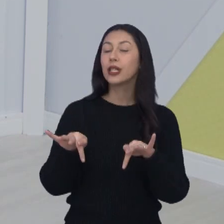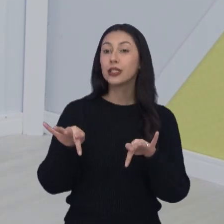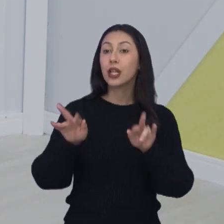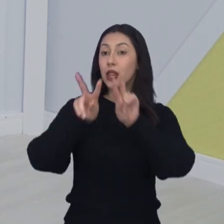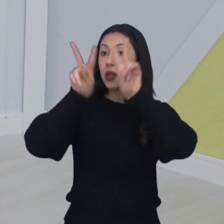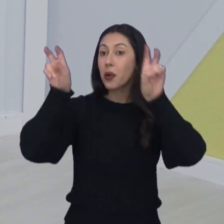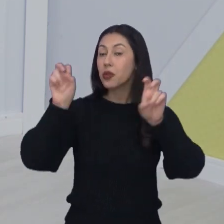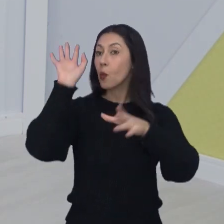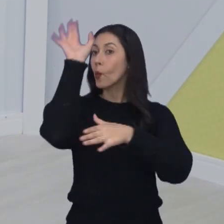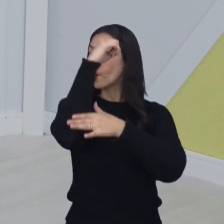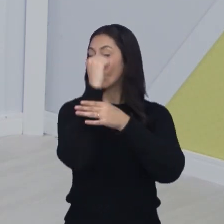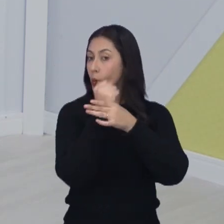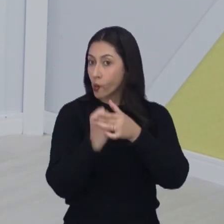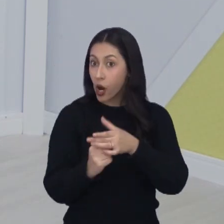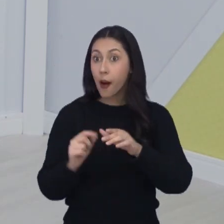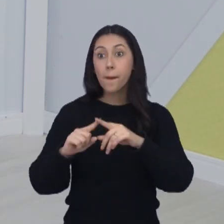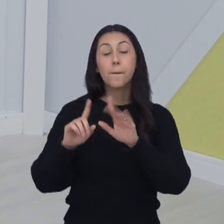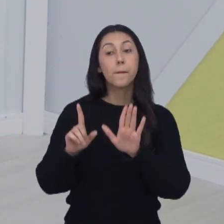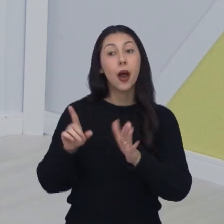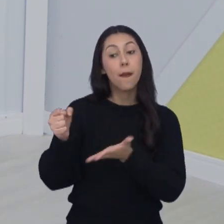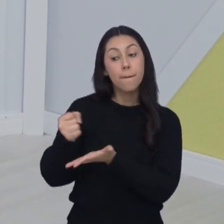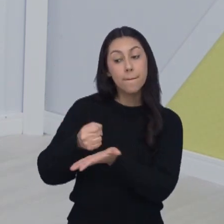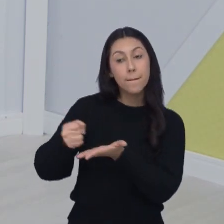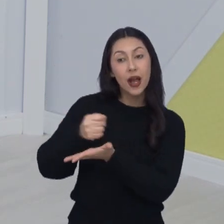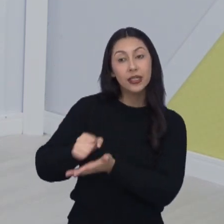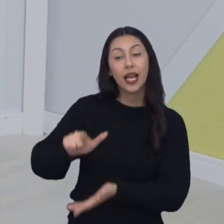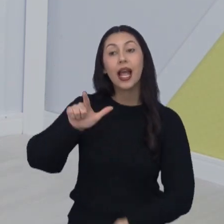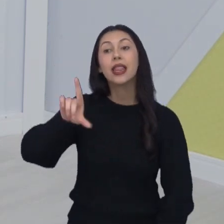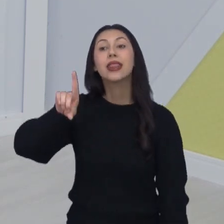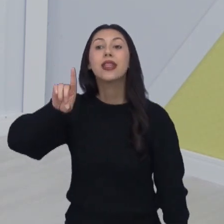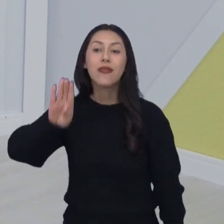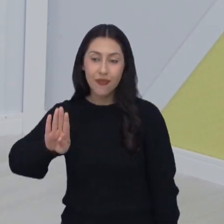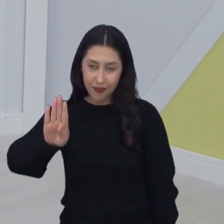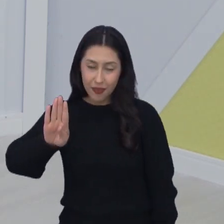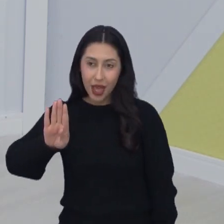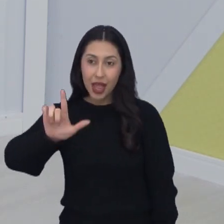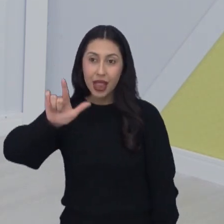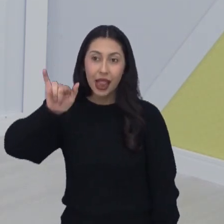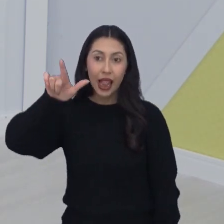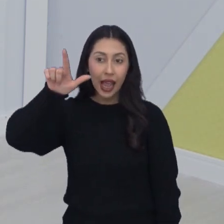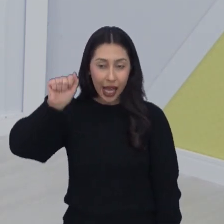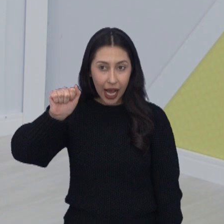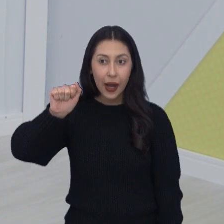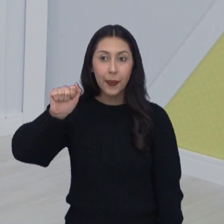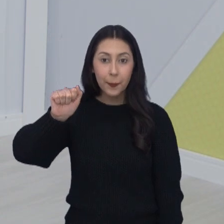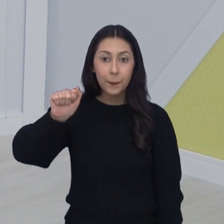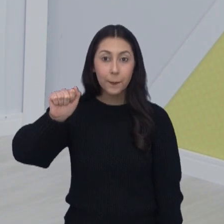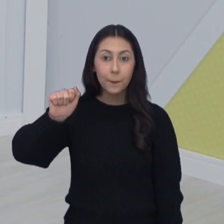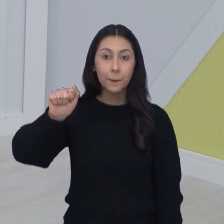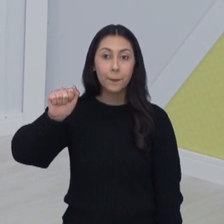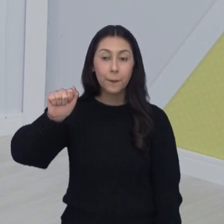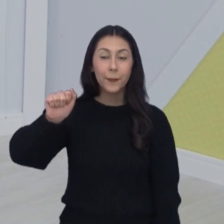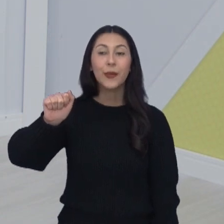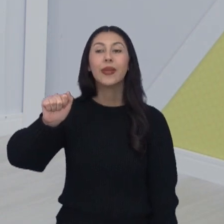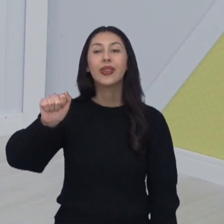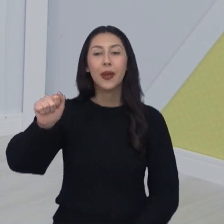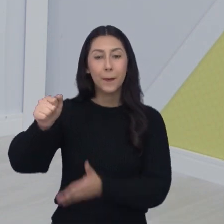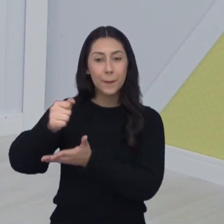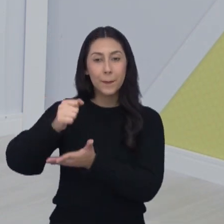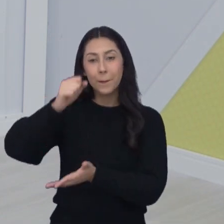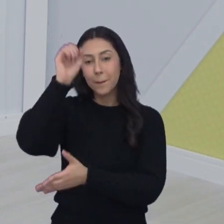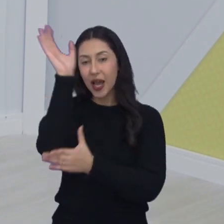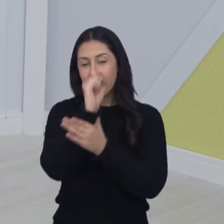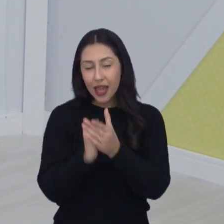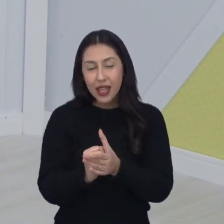Falando de basquete, mas do basquete de base, falando da LDB e a Liga de Basquete de Desenvolvimento A Liga de Desenvolvimento de Basquete, melhor dizendo